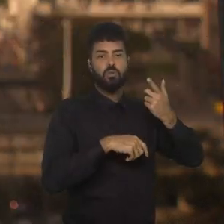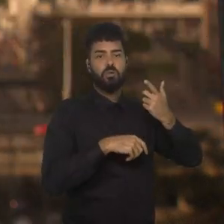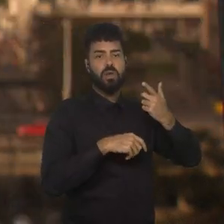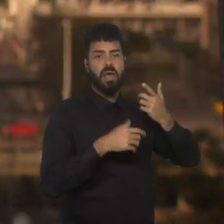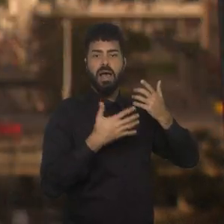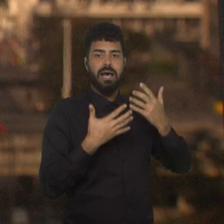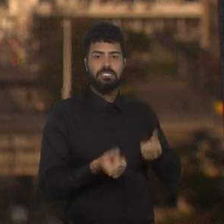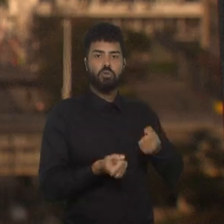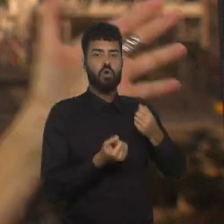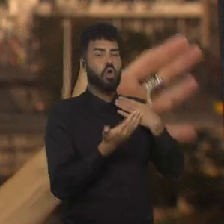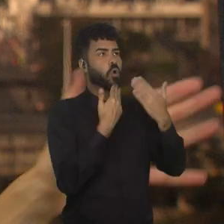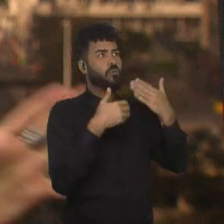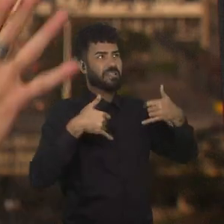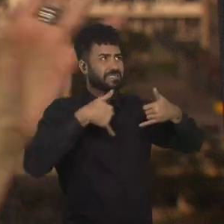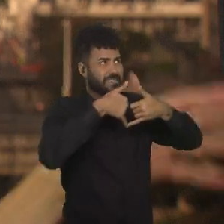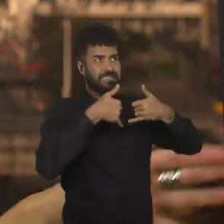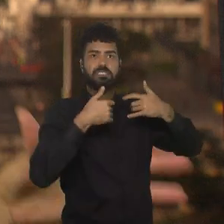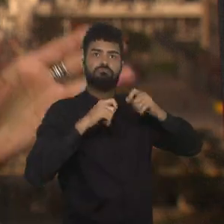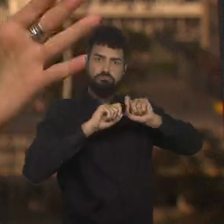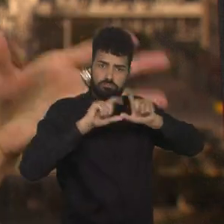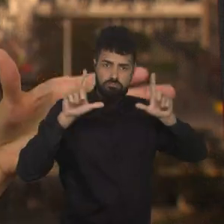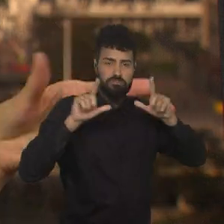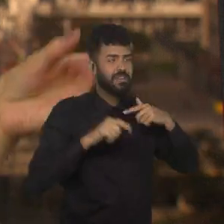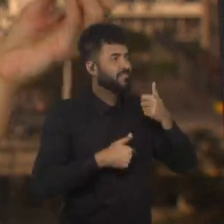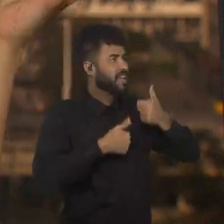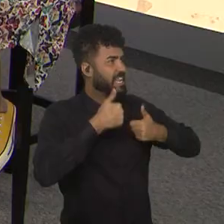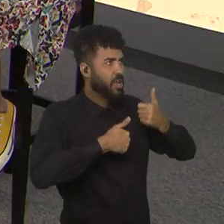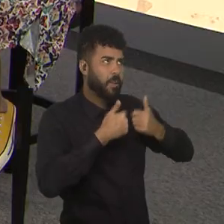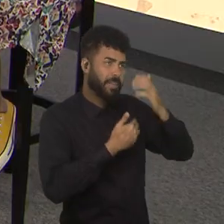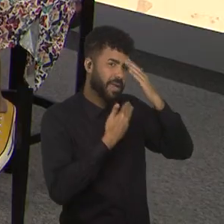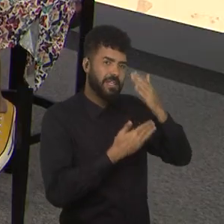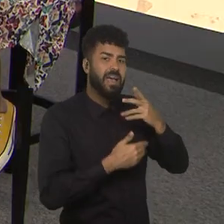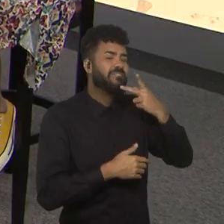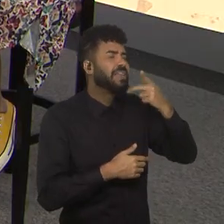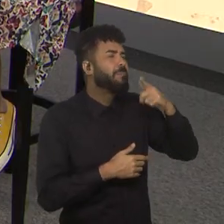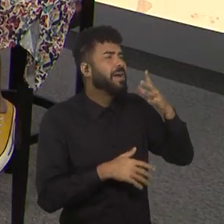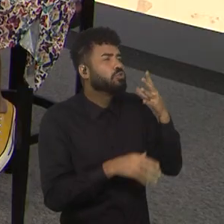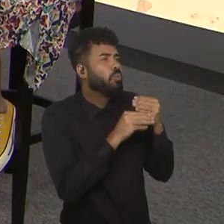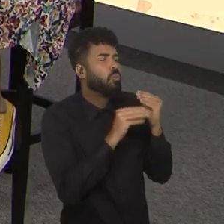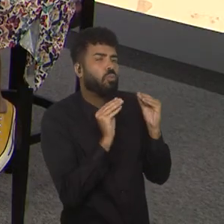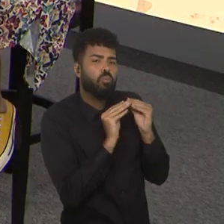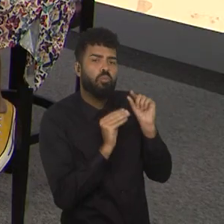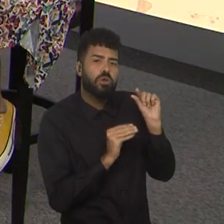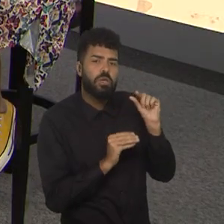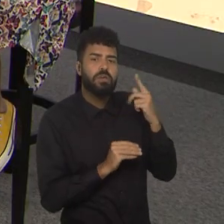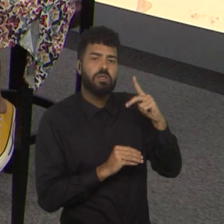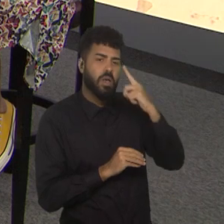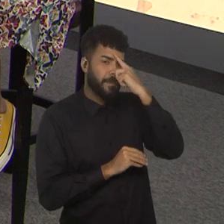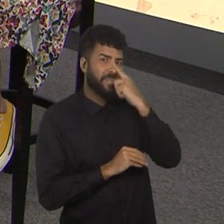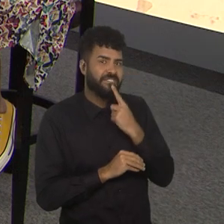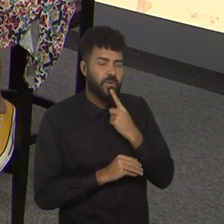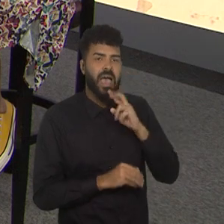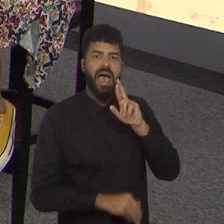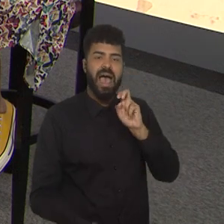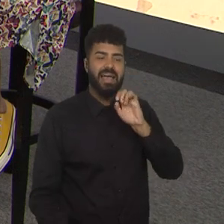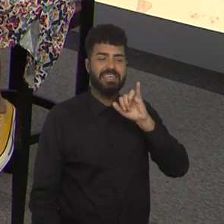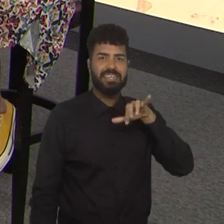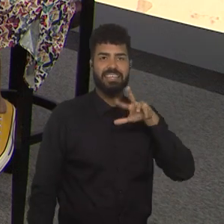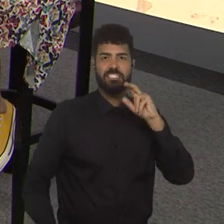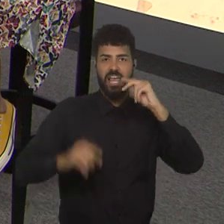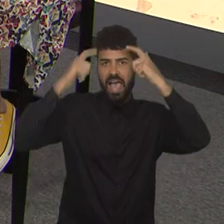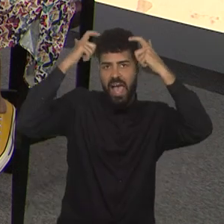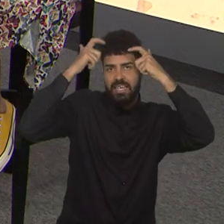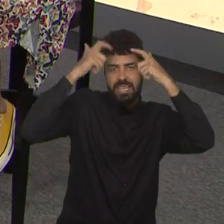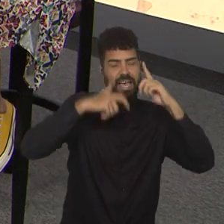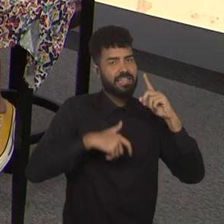última hora, rapidamente, valeu. Eu queria falar mais um pouquinho do perfil do Rainhas da